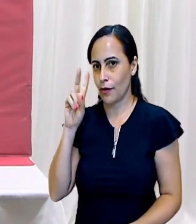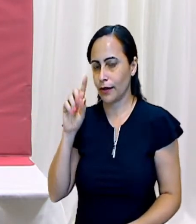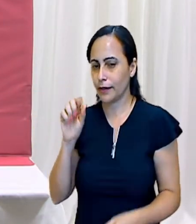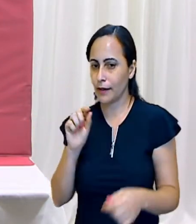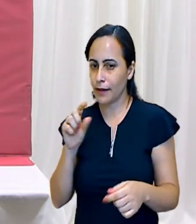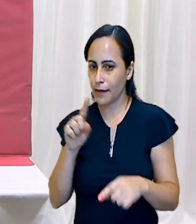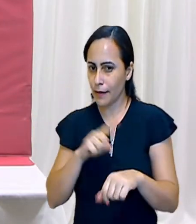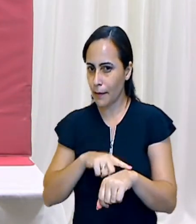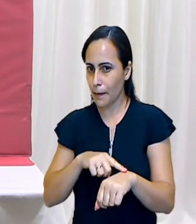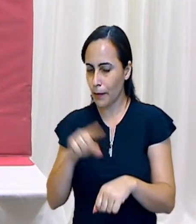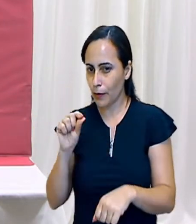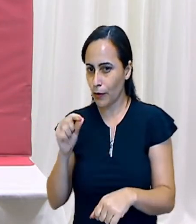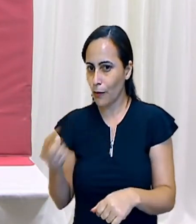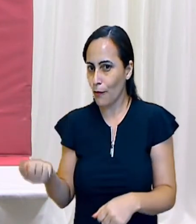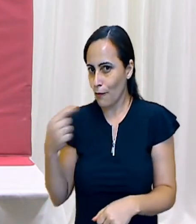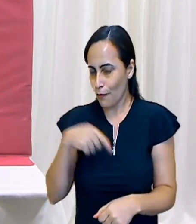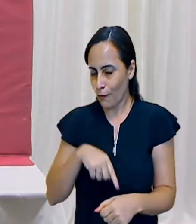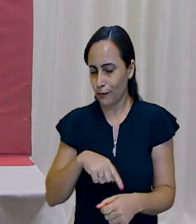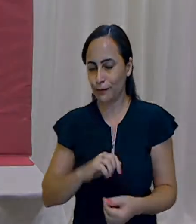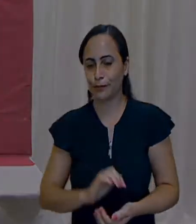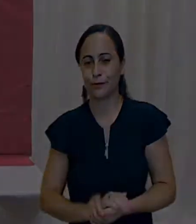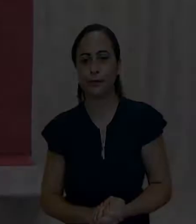volto. Vamos lá?